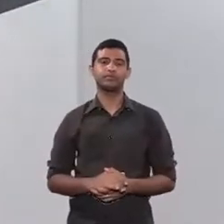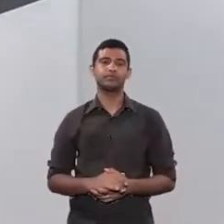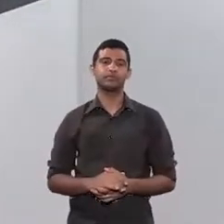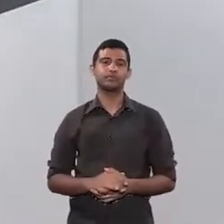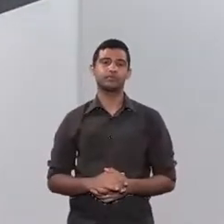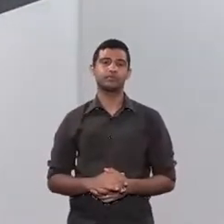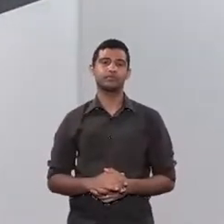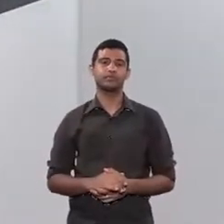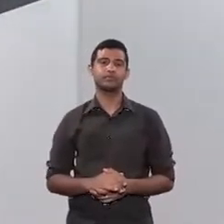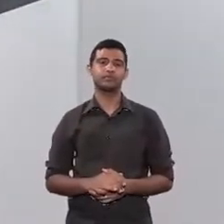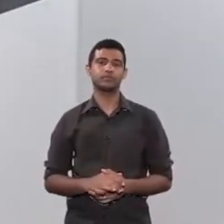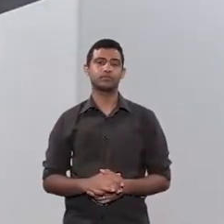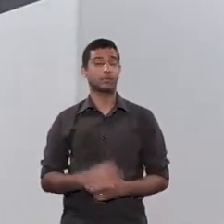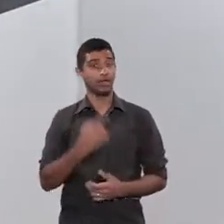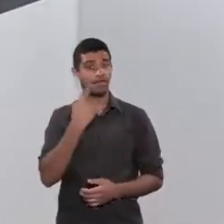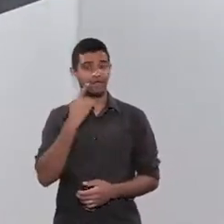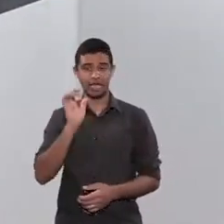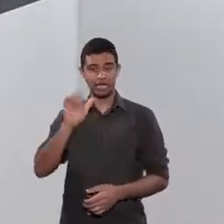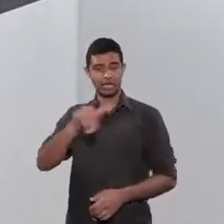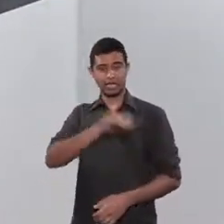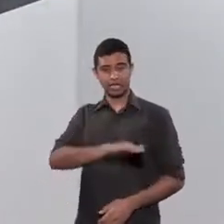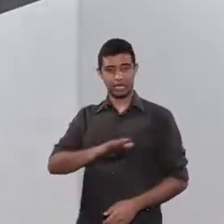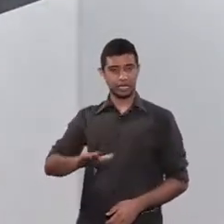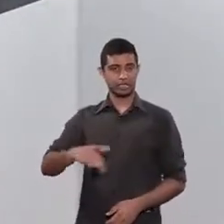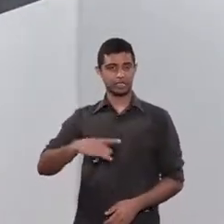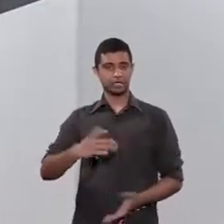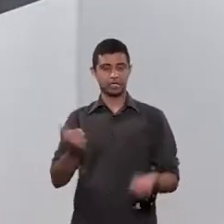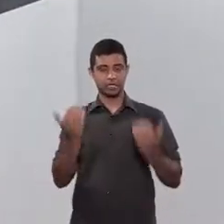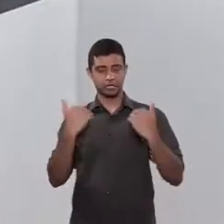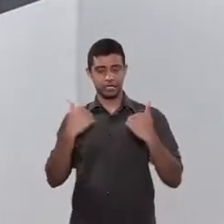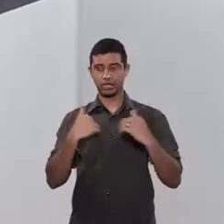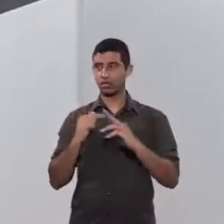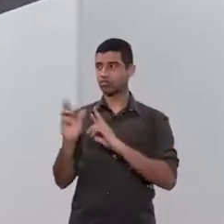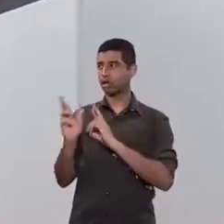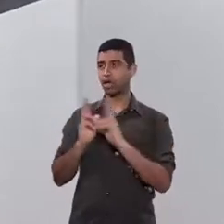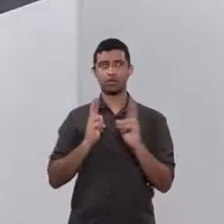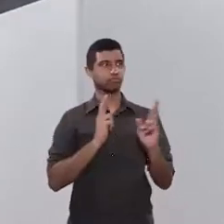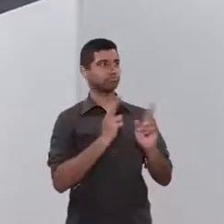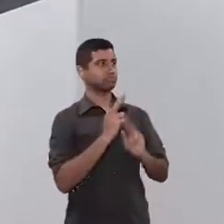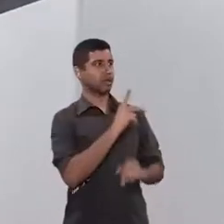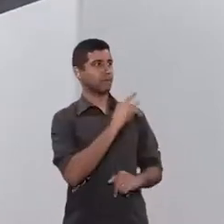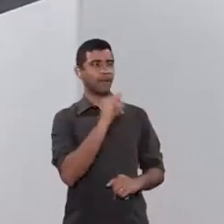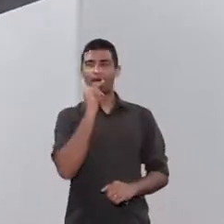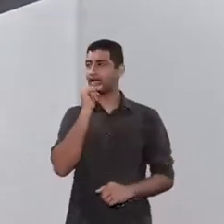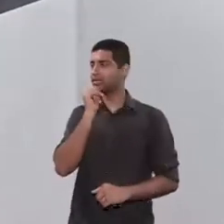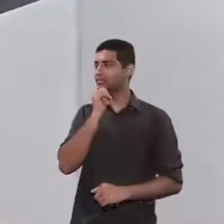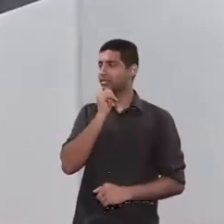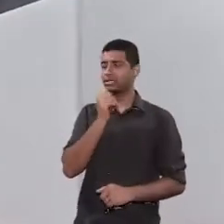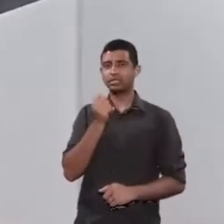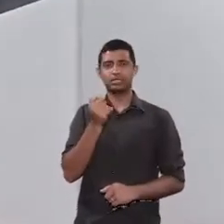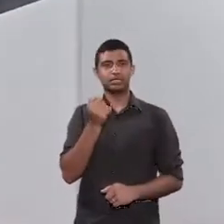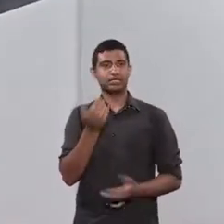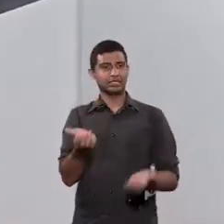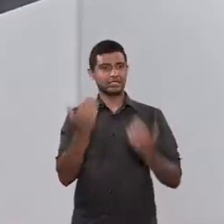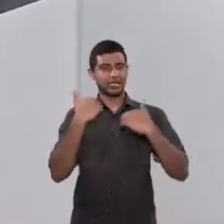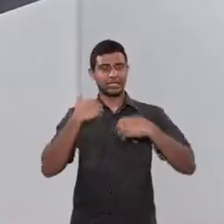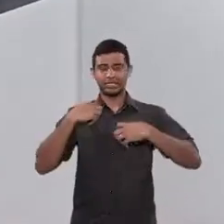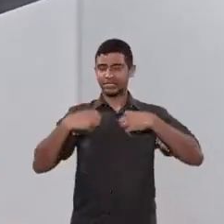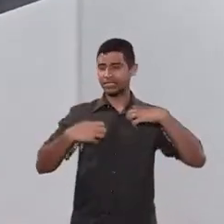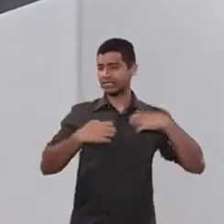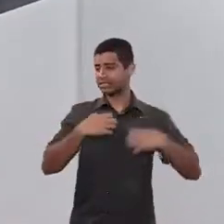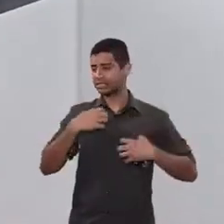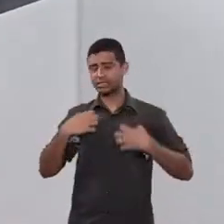o psiquismo da criança é estruturado a partir, principalmente, da relação de pai e mãe, isso é estruturante para ela